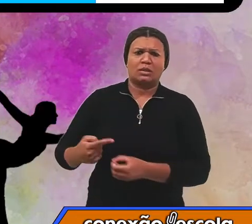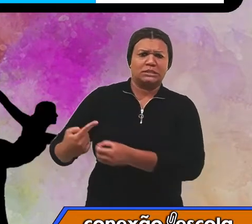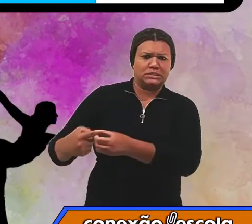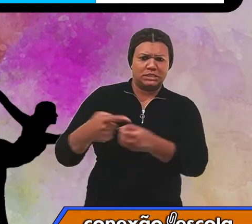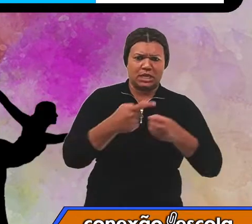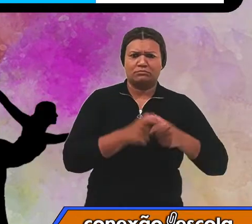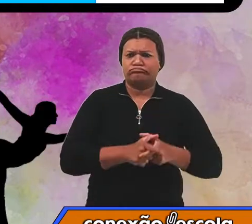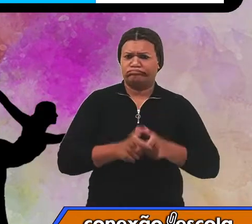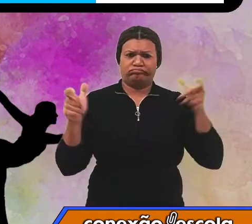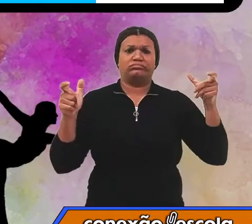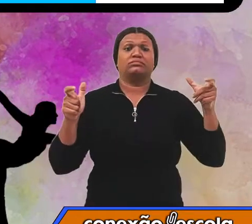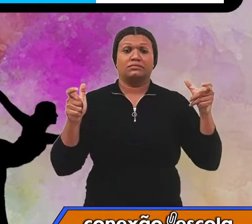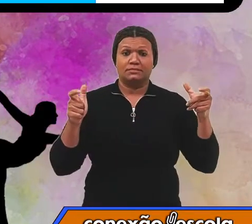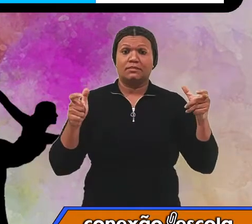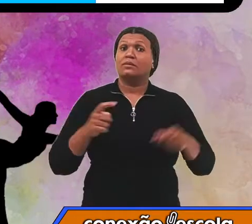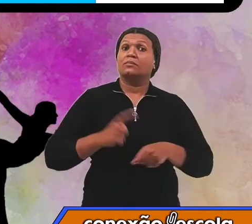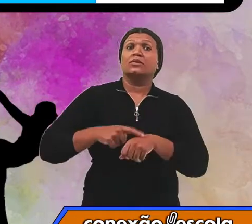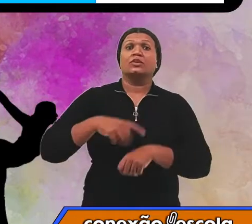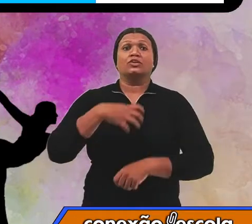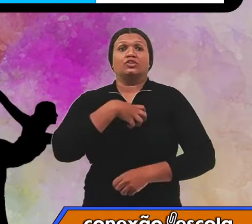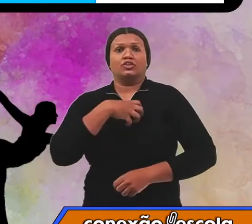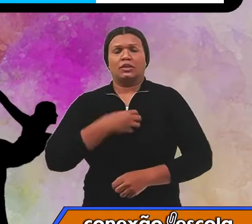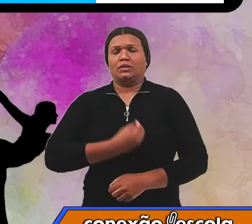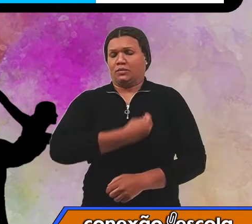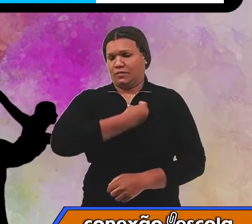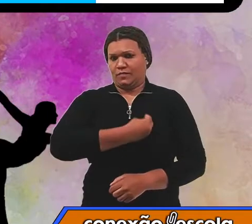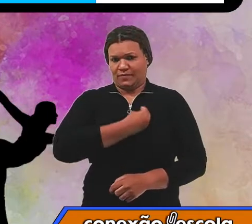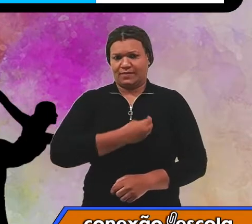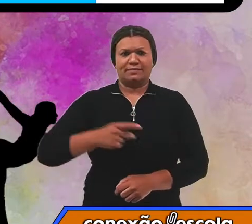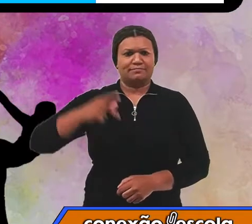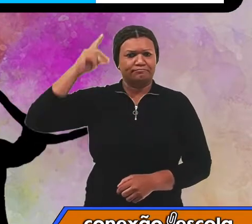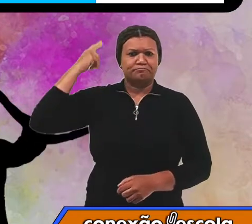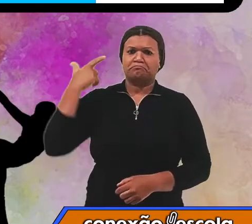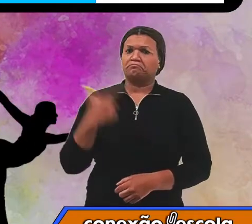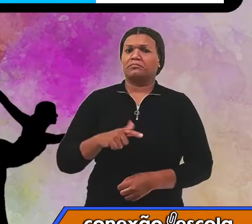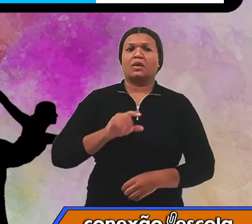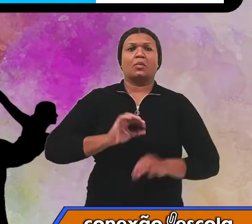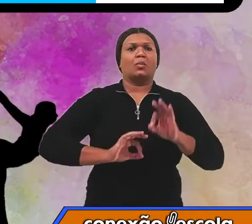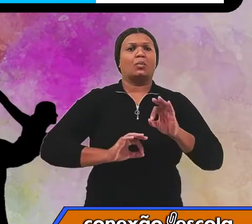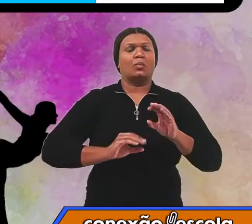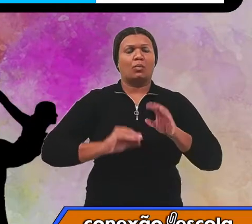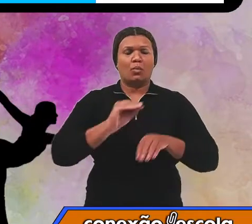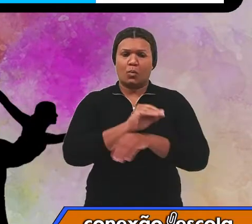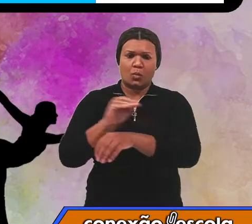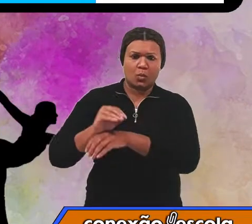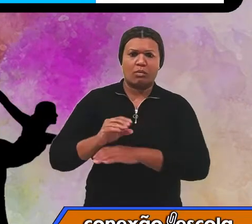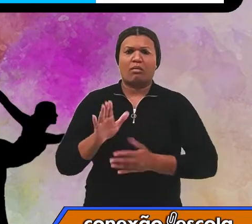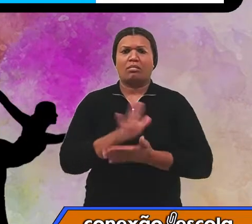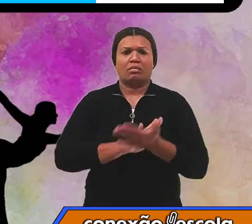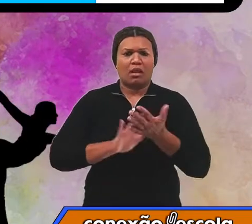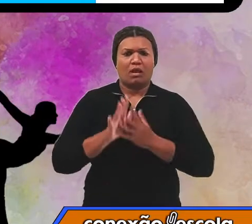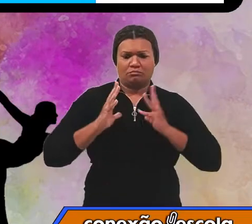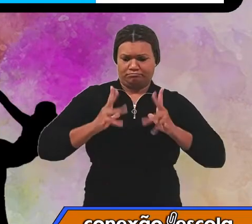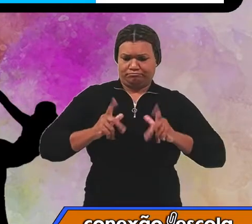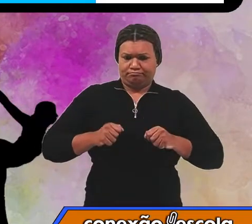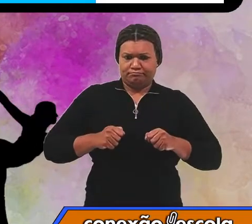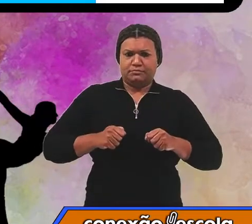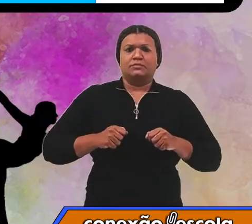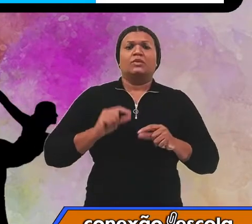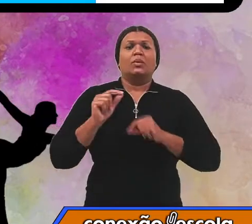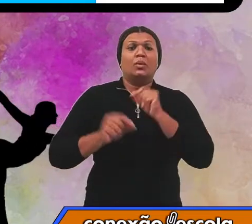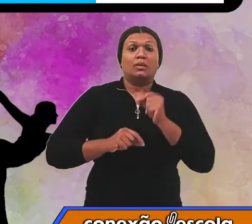associado ao modo de vida da época, sem cuidados com a higiene, expôs grande parte da população,